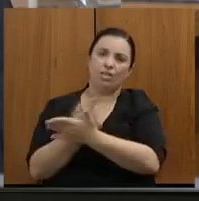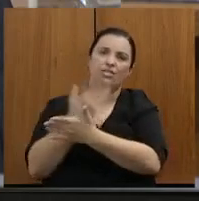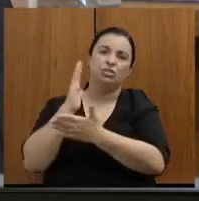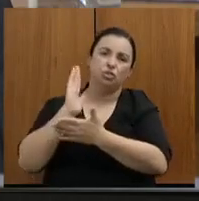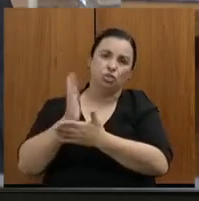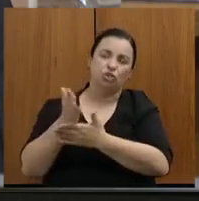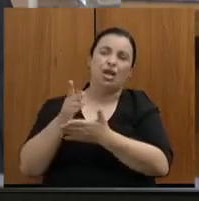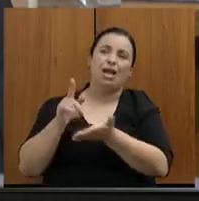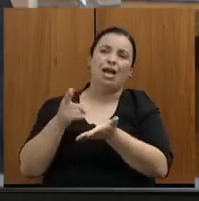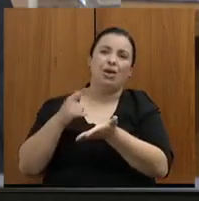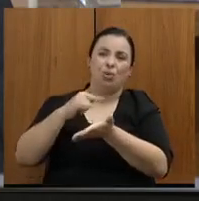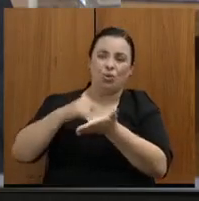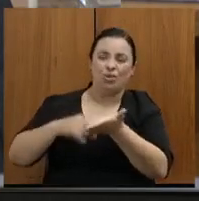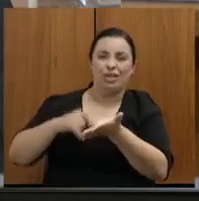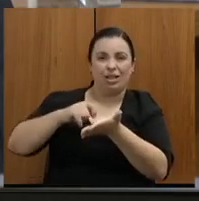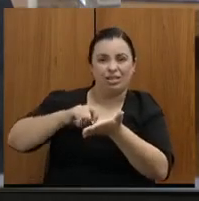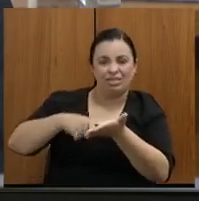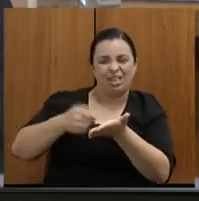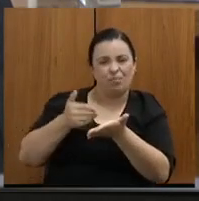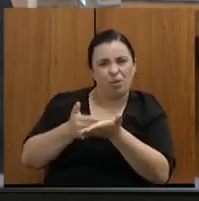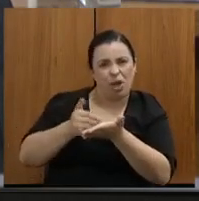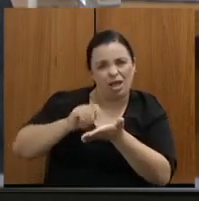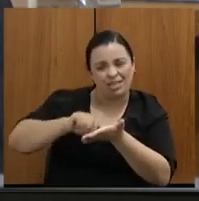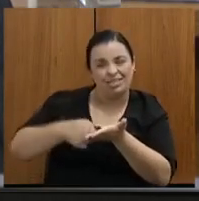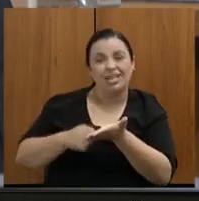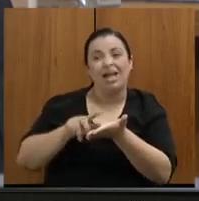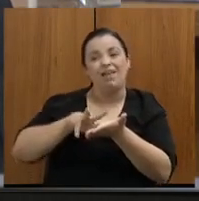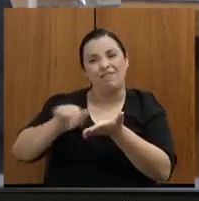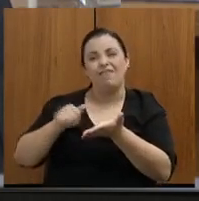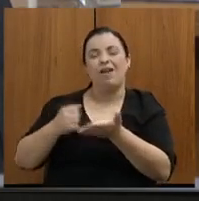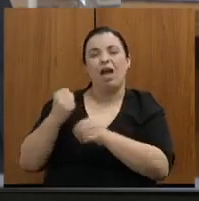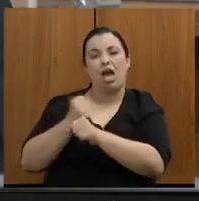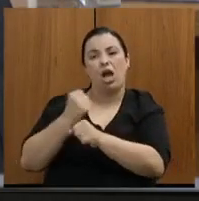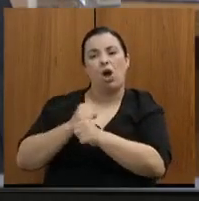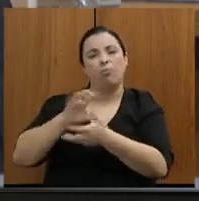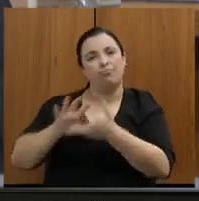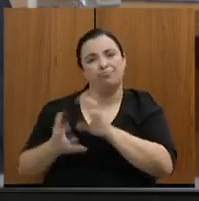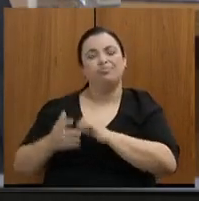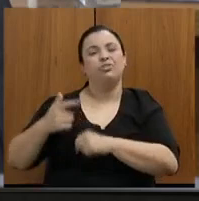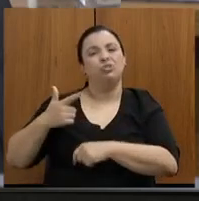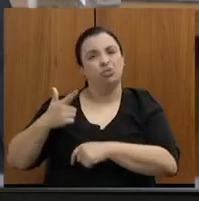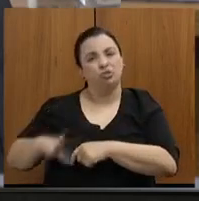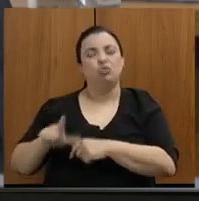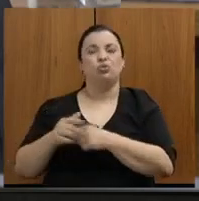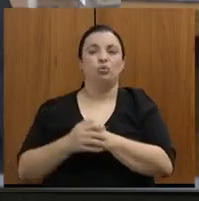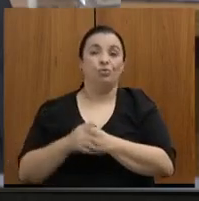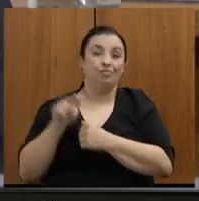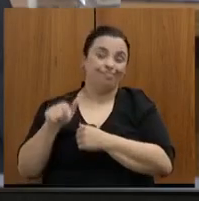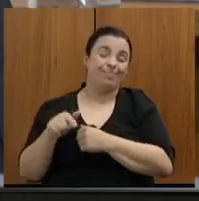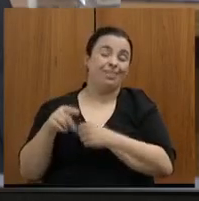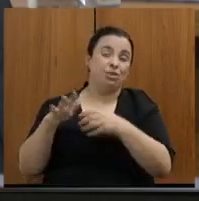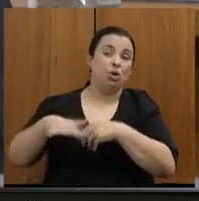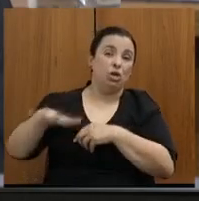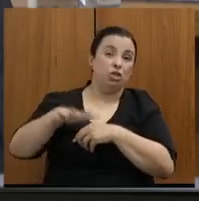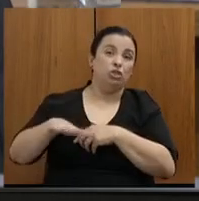de ser assinado e retomado essas obras, a gente sabe que o desgaste que isso gera aí para a região é muito grande.